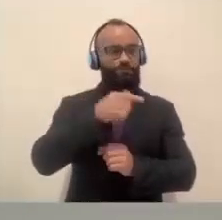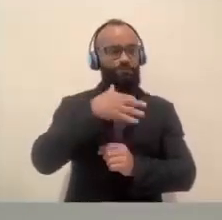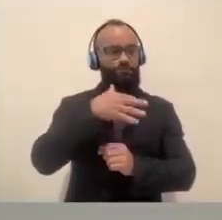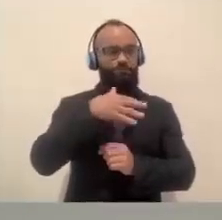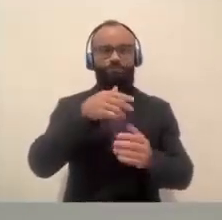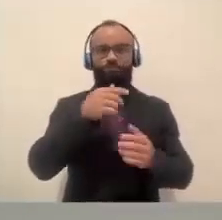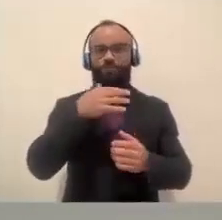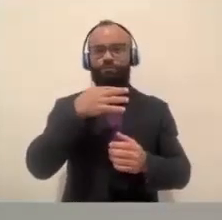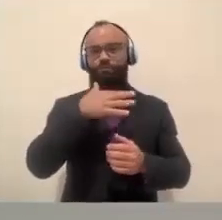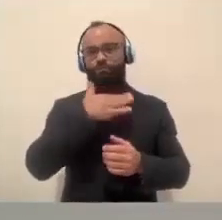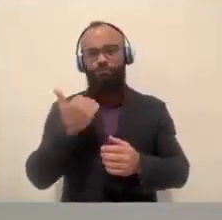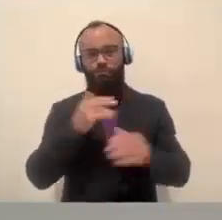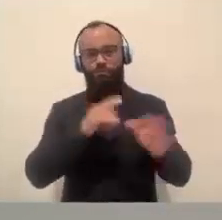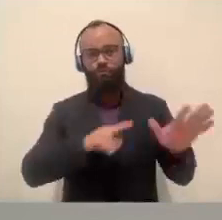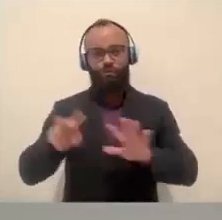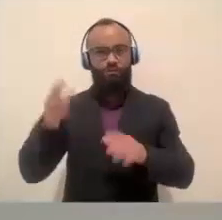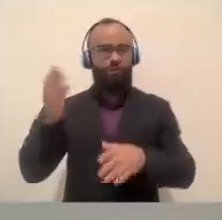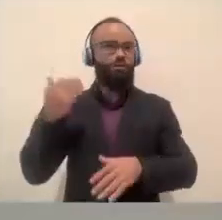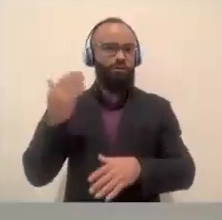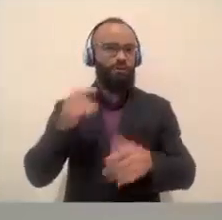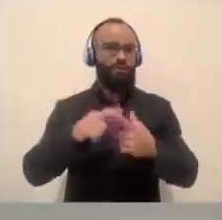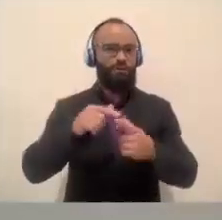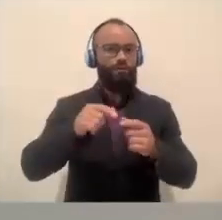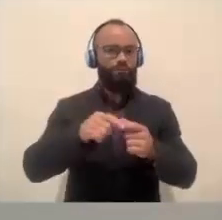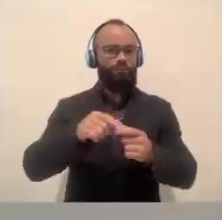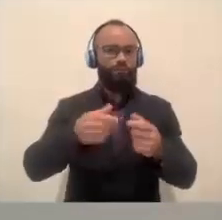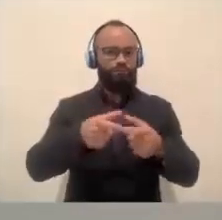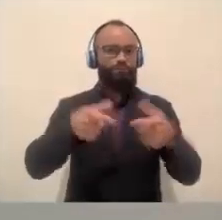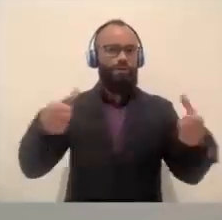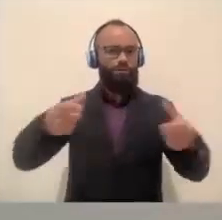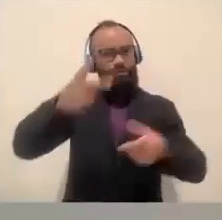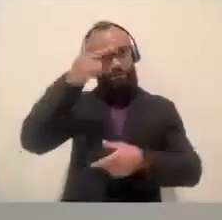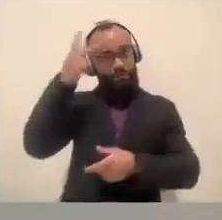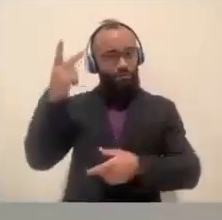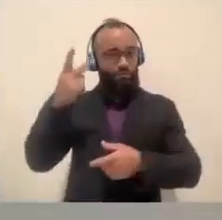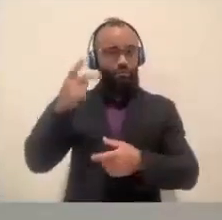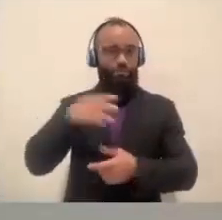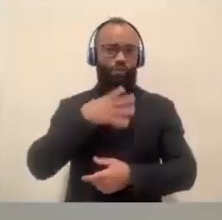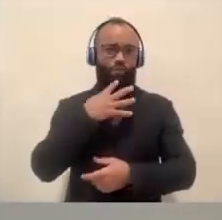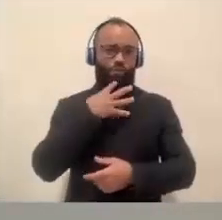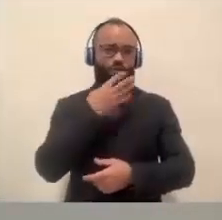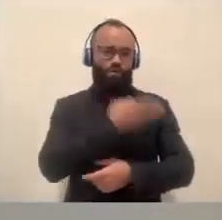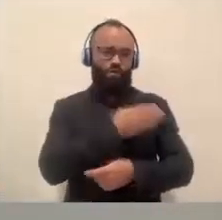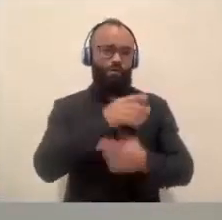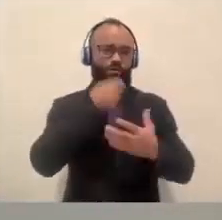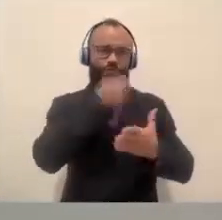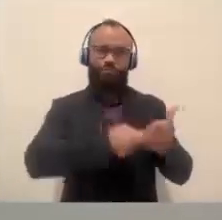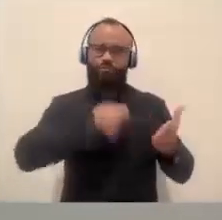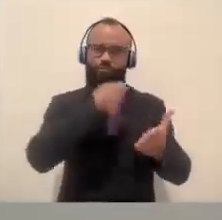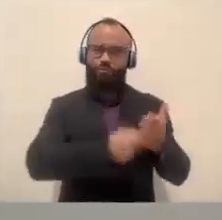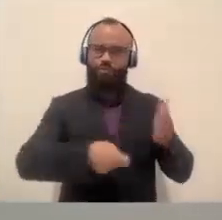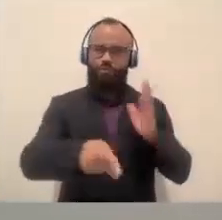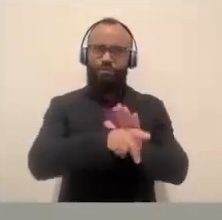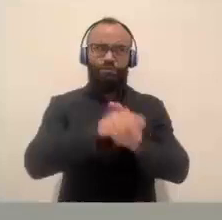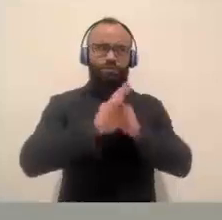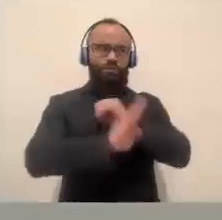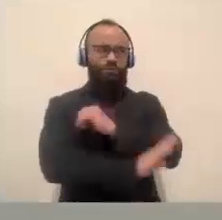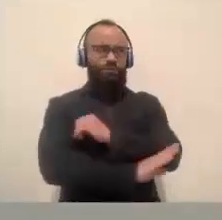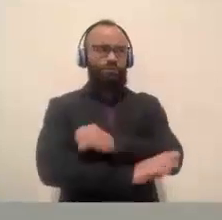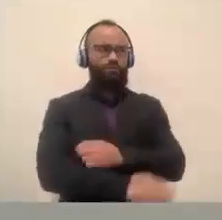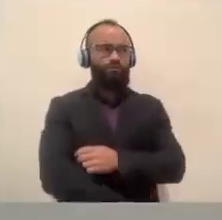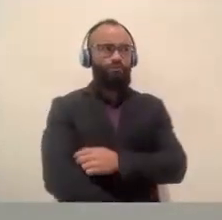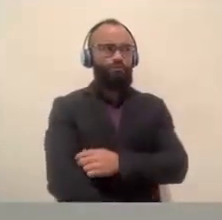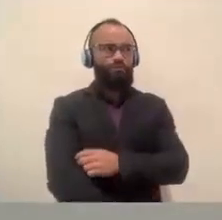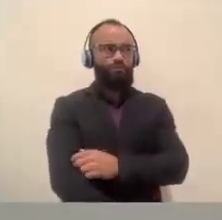Ele é um grande lutador do município de Biguassu, tem três filhas pedagogas,